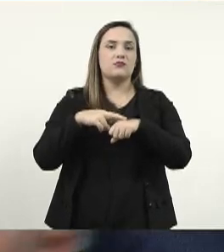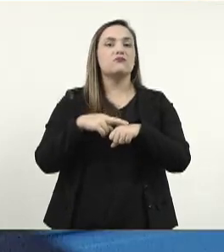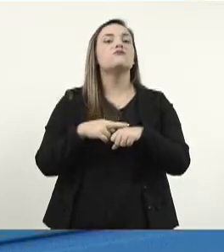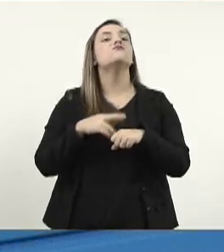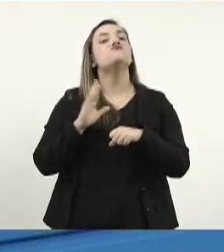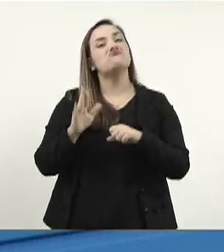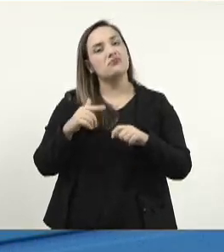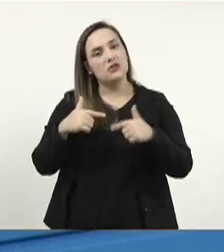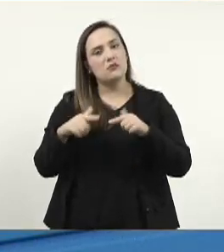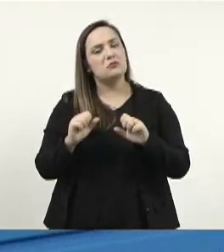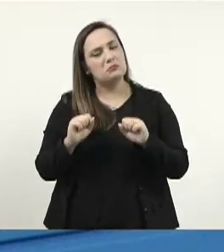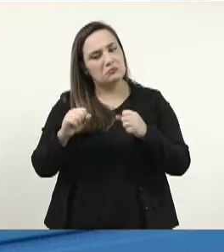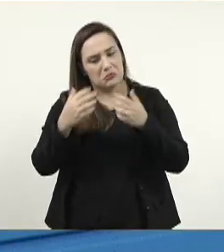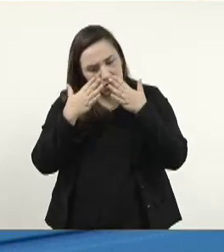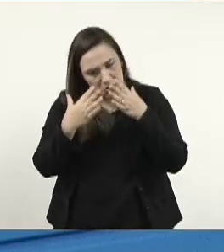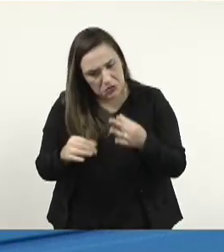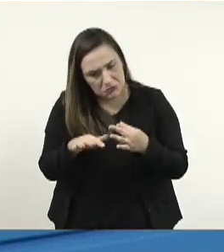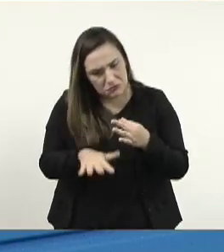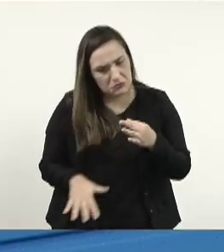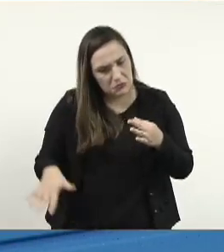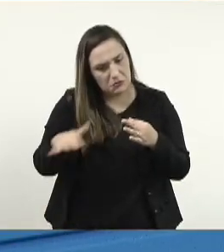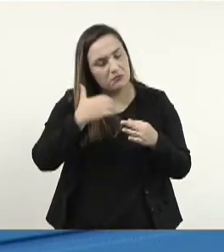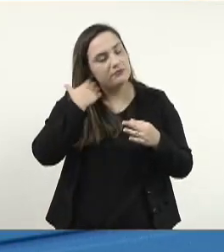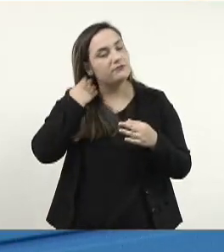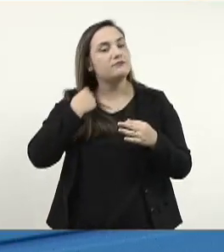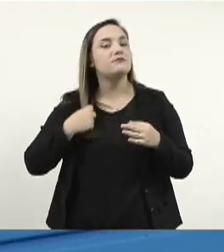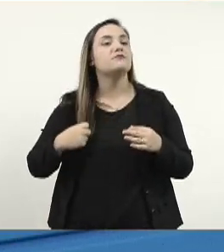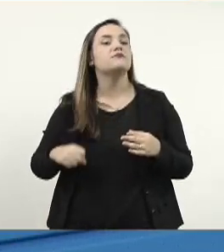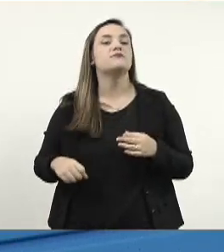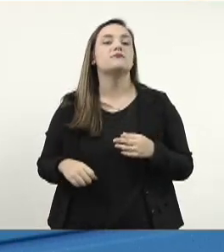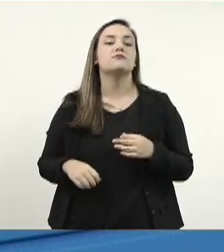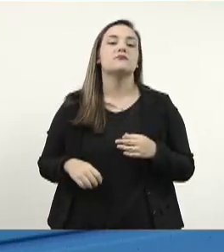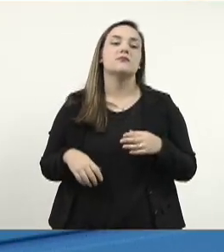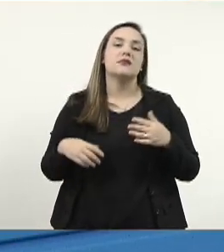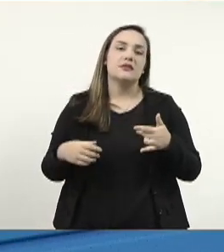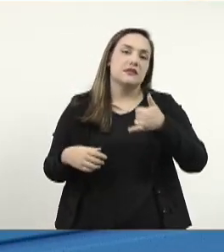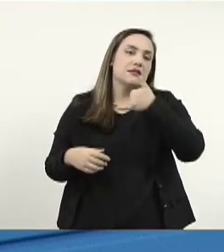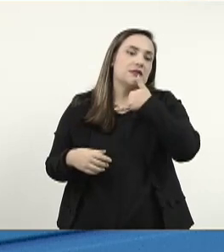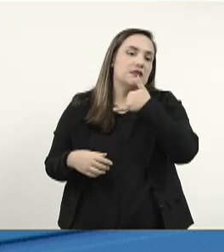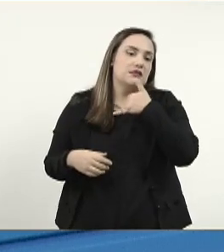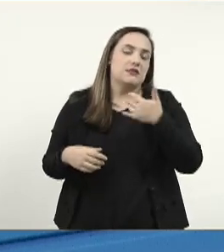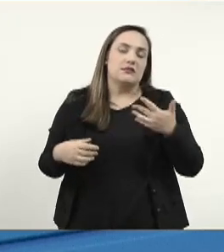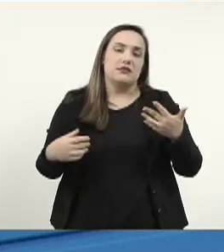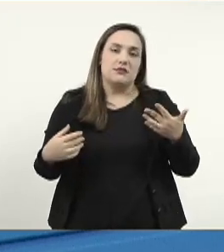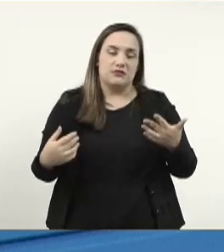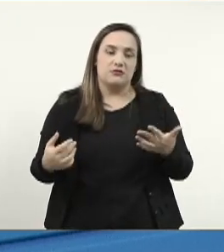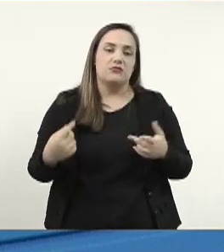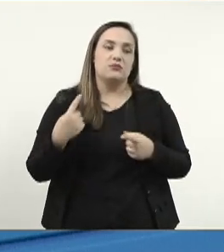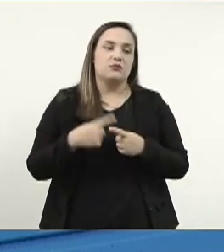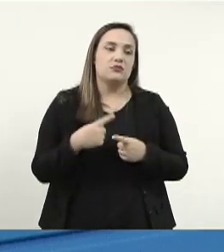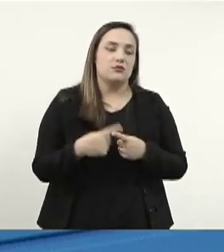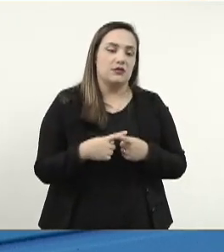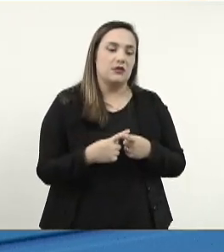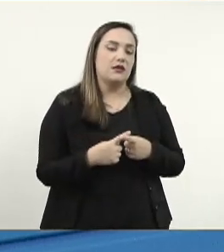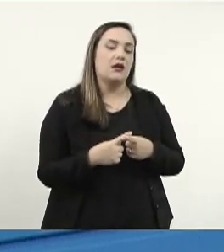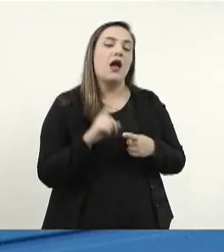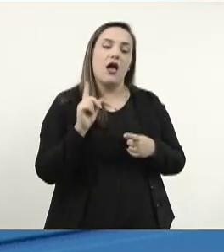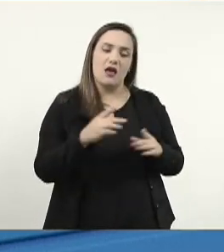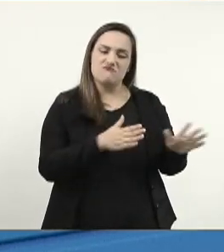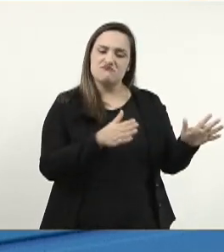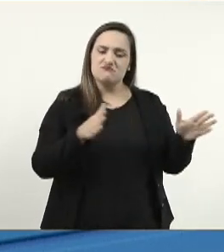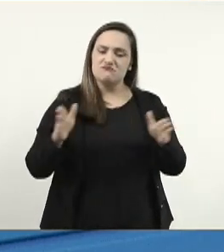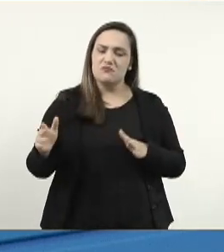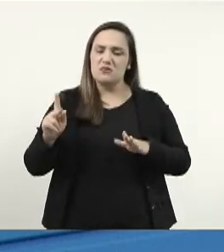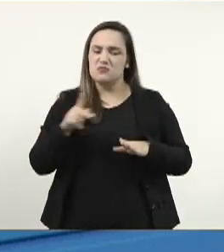mandato com afinco e dedicação. Diante da tragédia, ou melhor, diante da trajetória da professora,